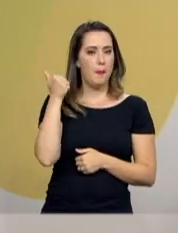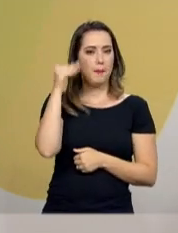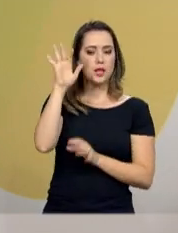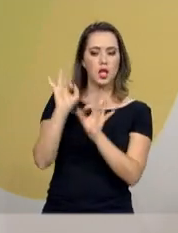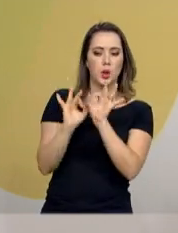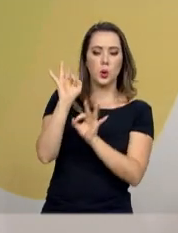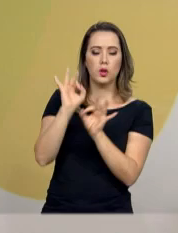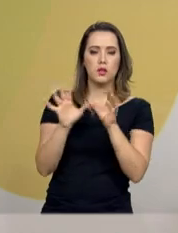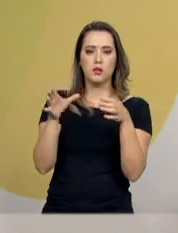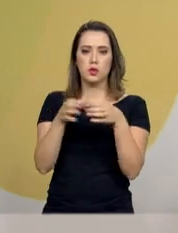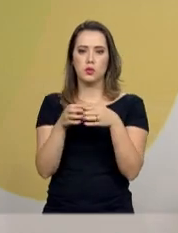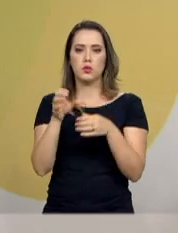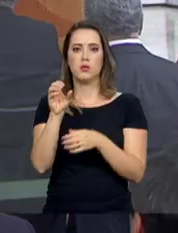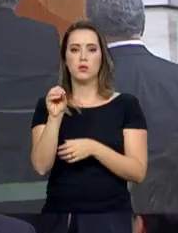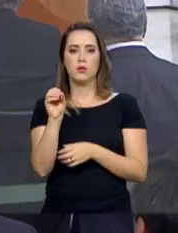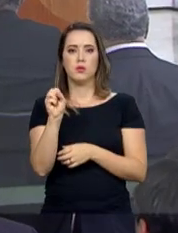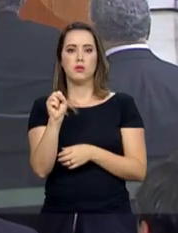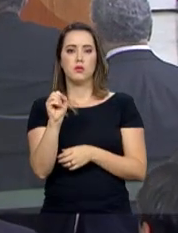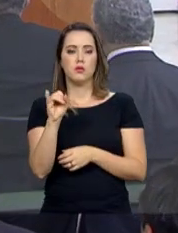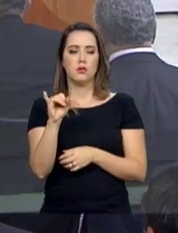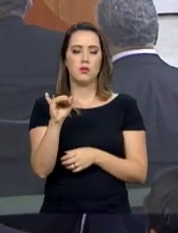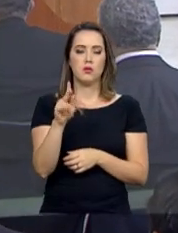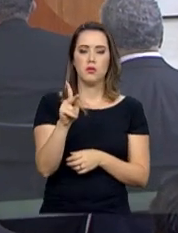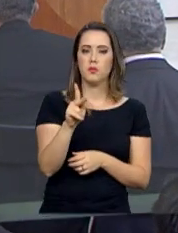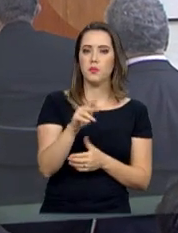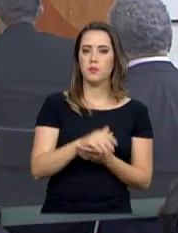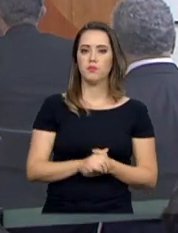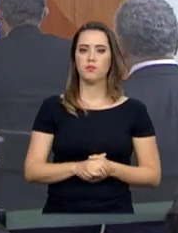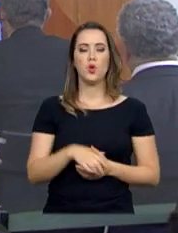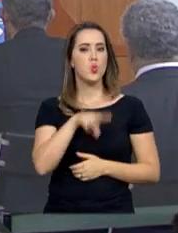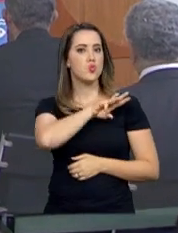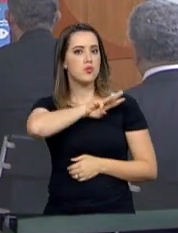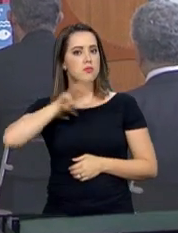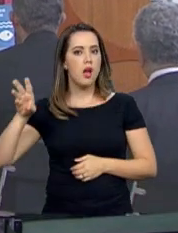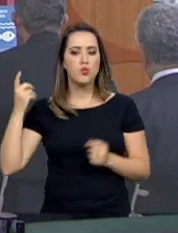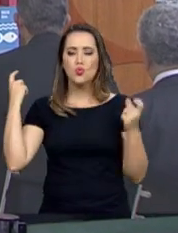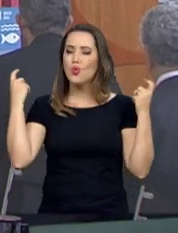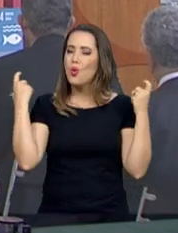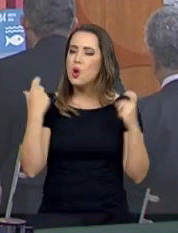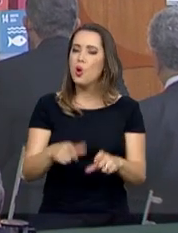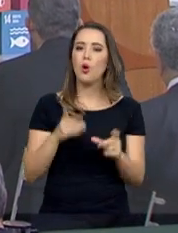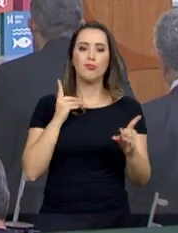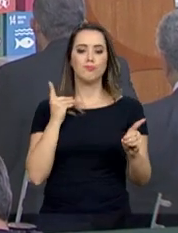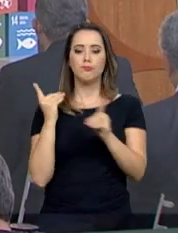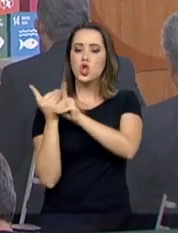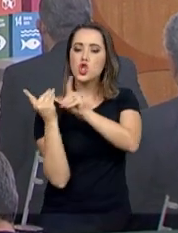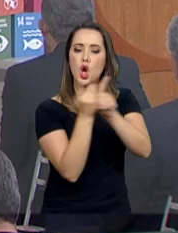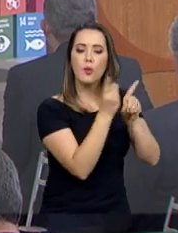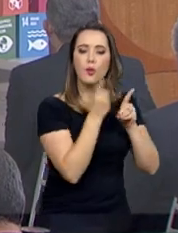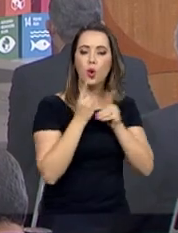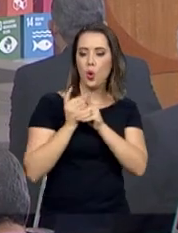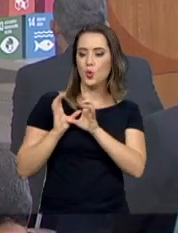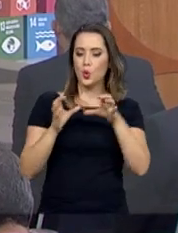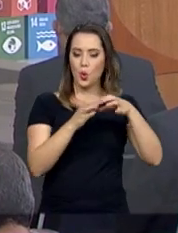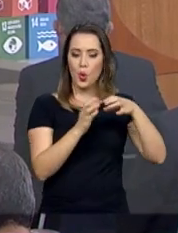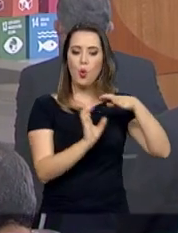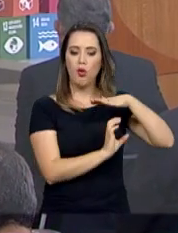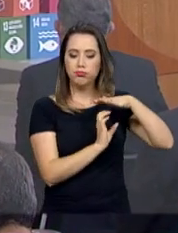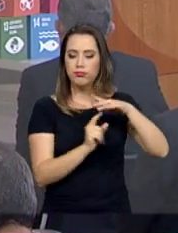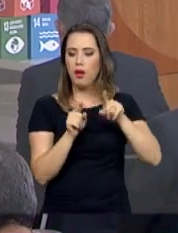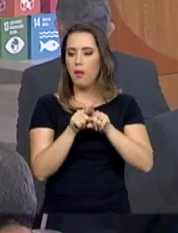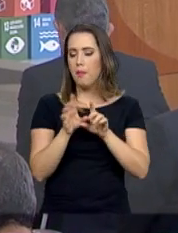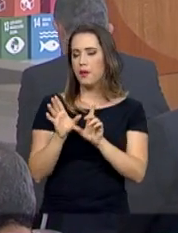organizações sociais. A Plataforma será um grande ponto de encontro entre as organizações